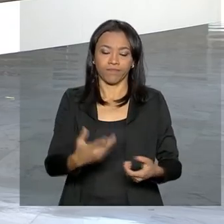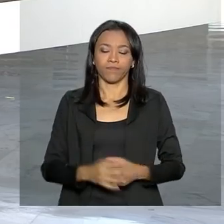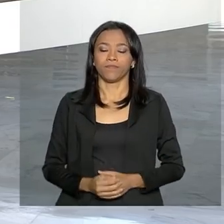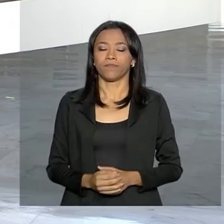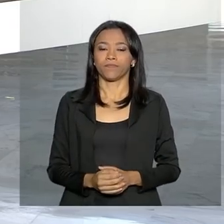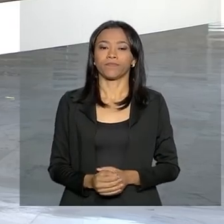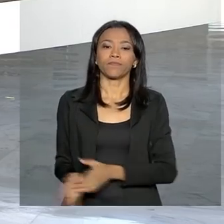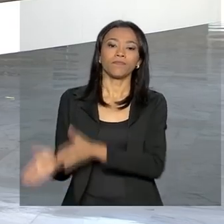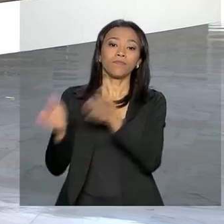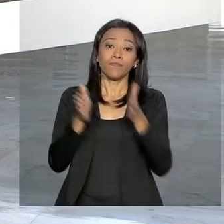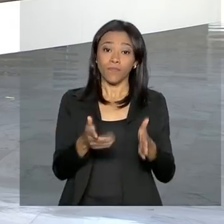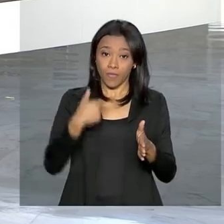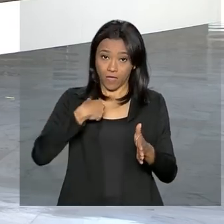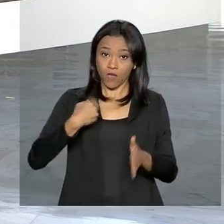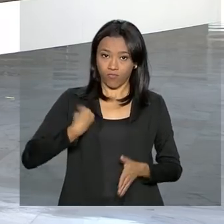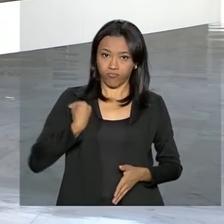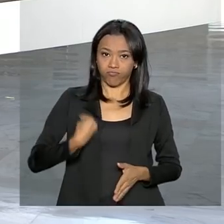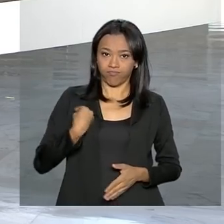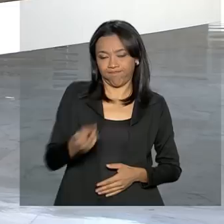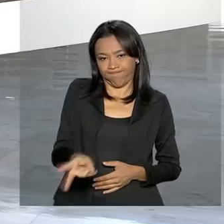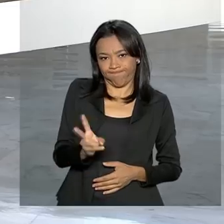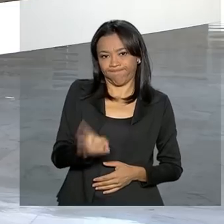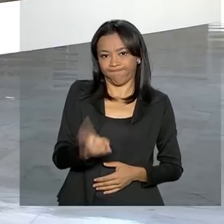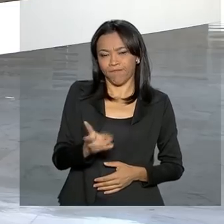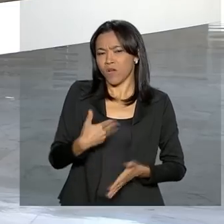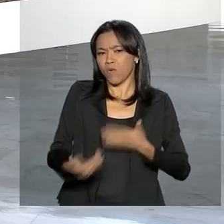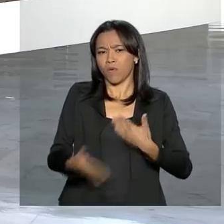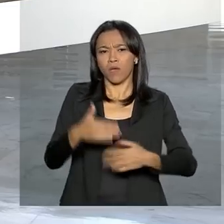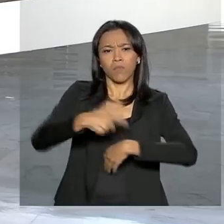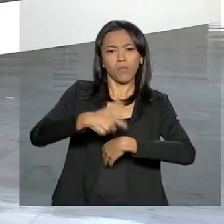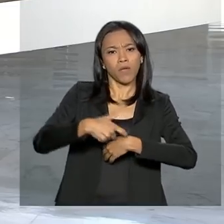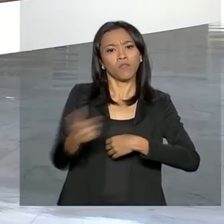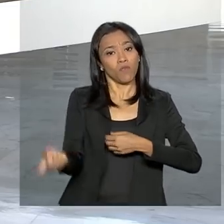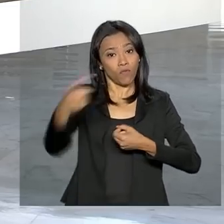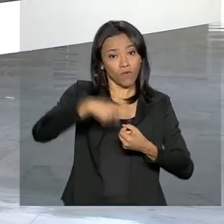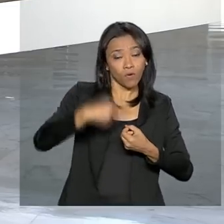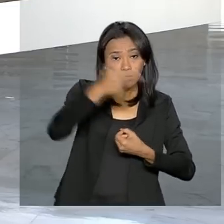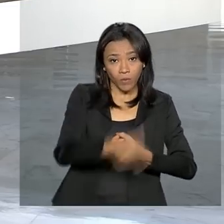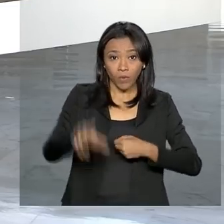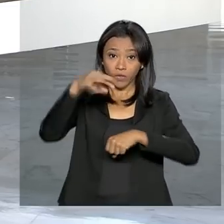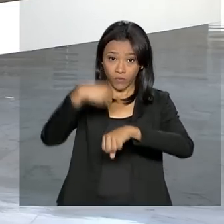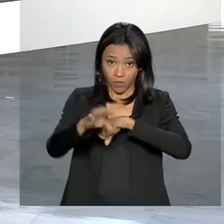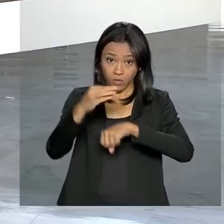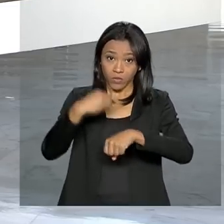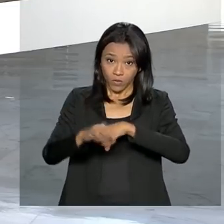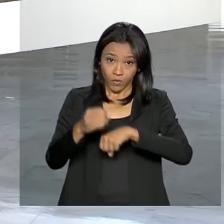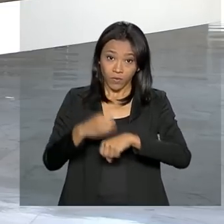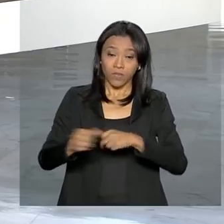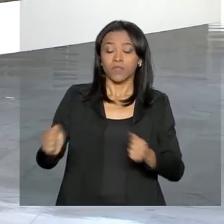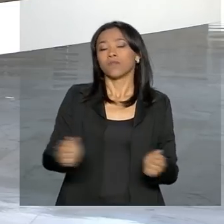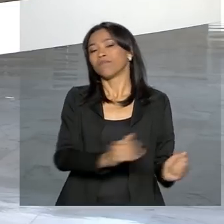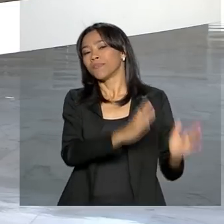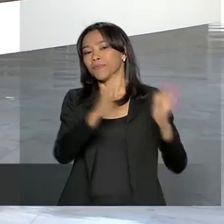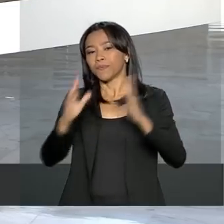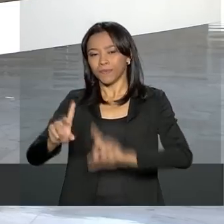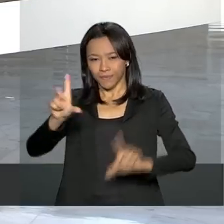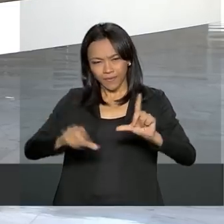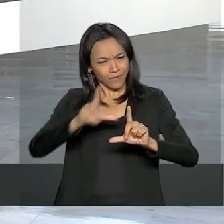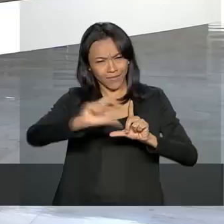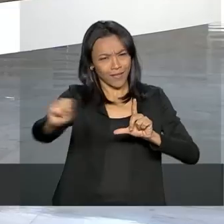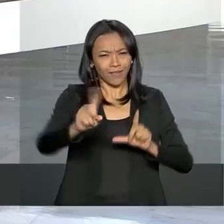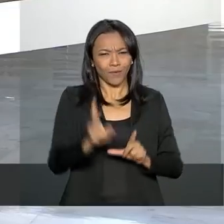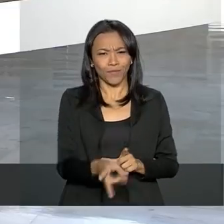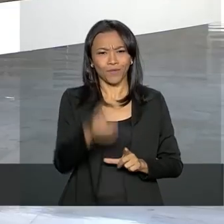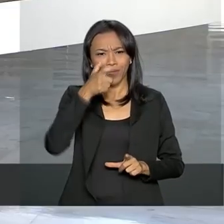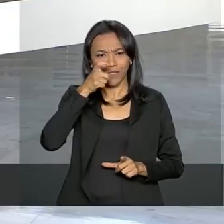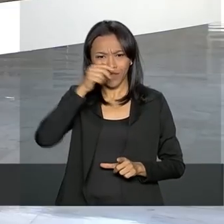Eu continuo por aqui no Palácio do Planalto e volto a qualquer momento com outras informações ao longo da nossa programação. Não saia